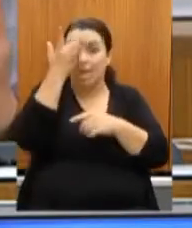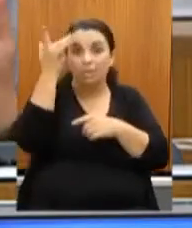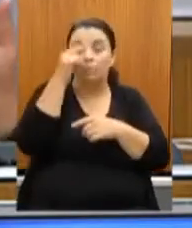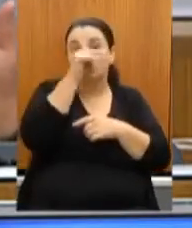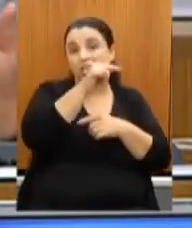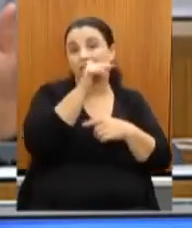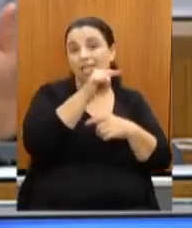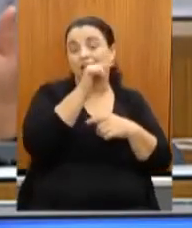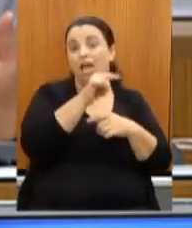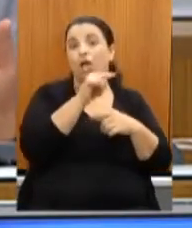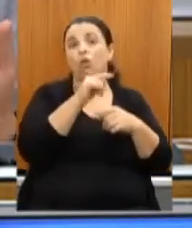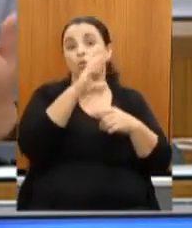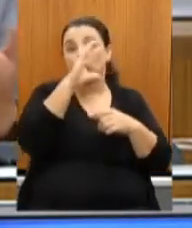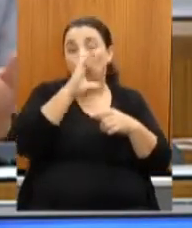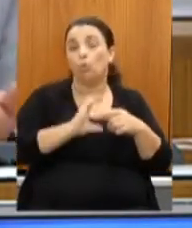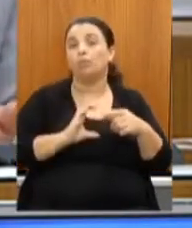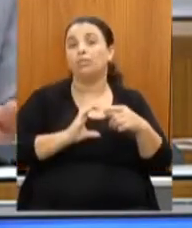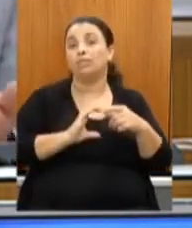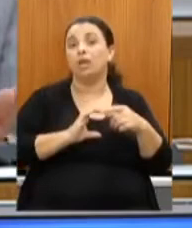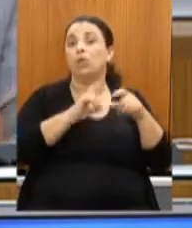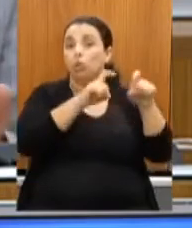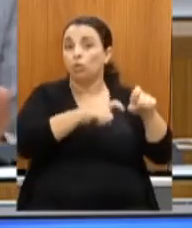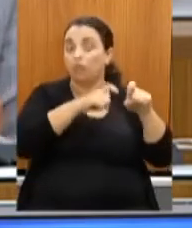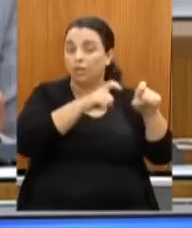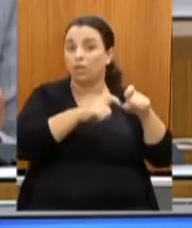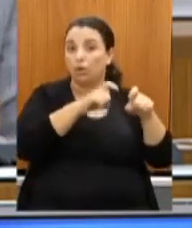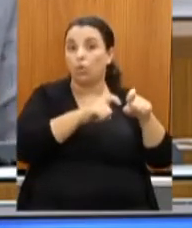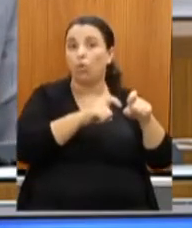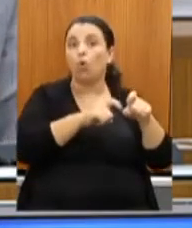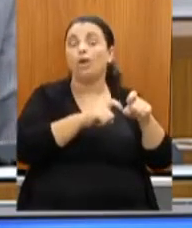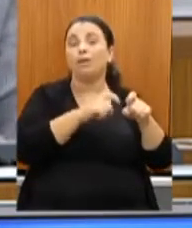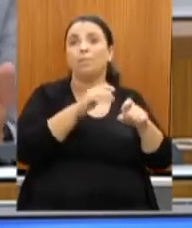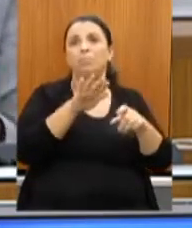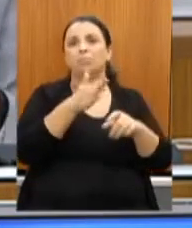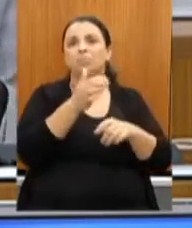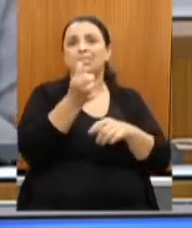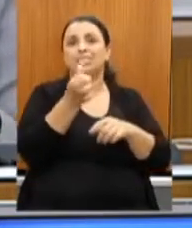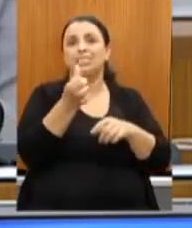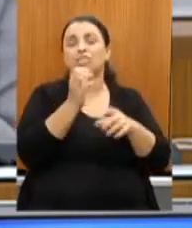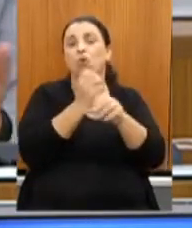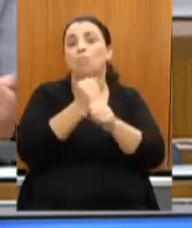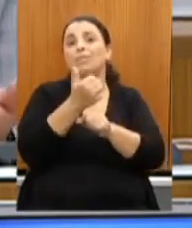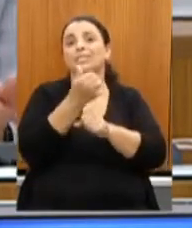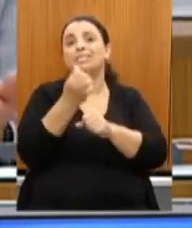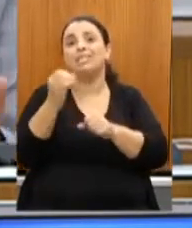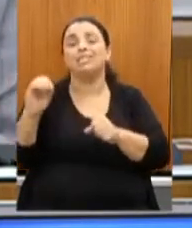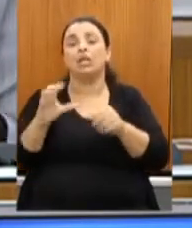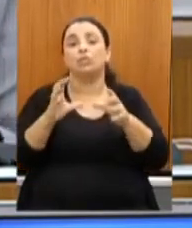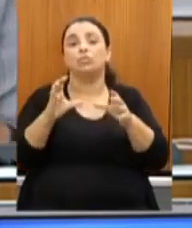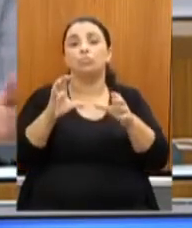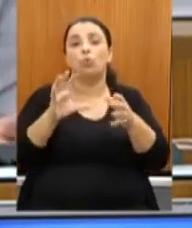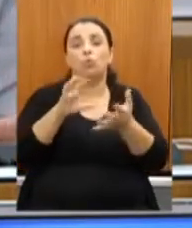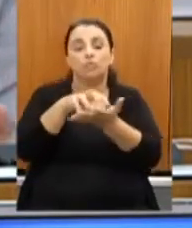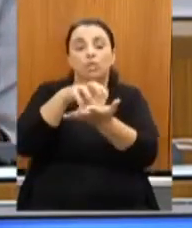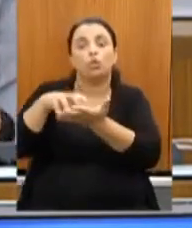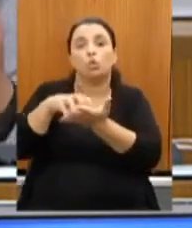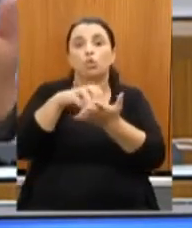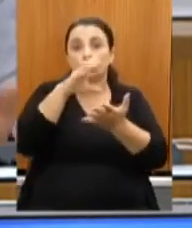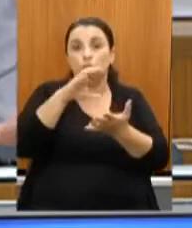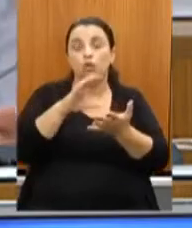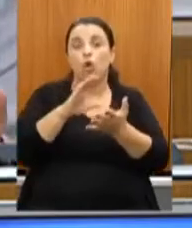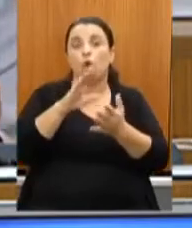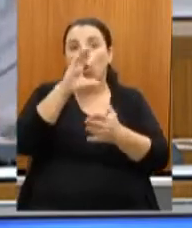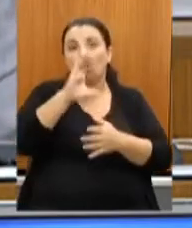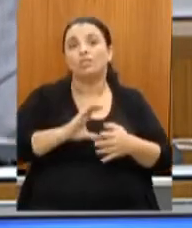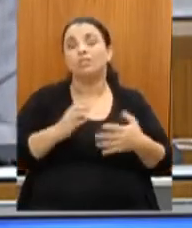sobretudo, do patrimônio, que são mais de 600 conselhos, vamos colocar isso na ponta do lápis. Conselho de Patrimônio mais